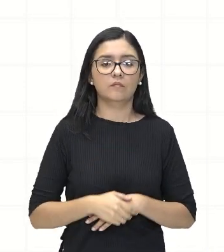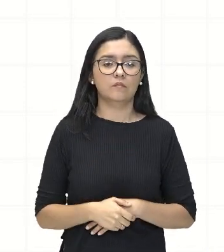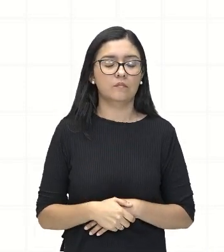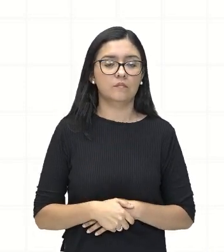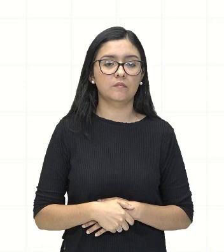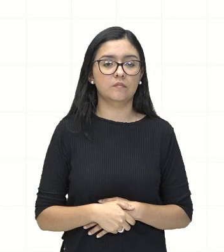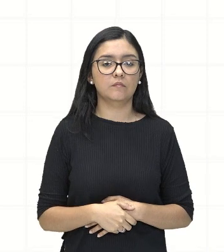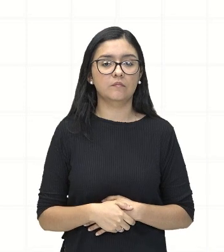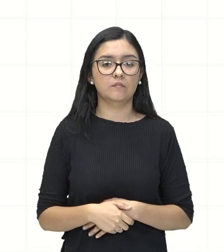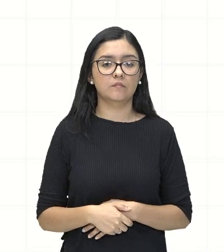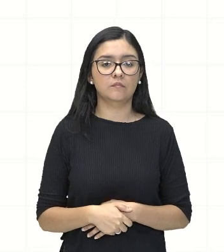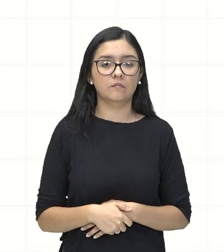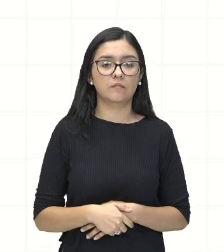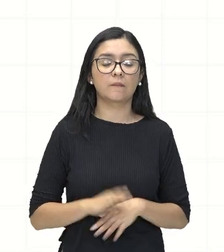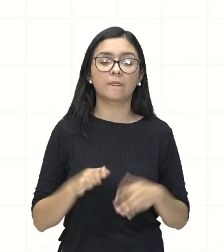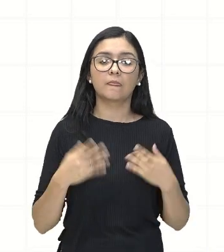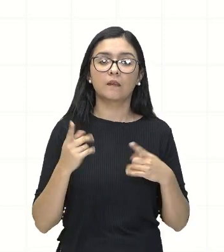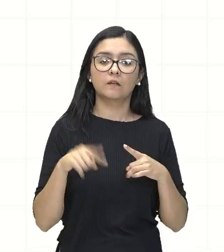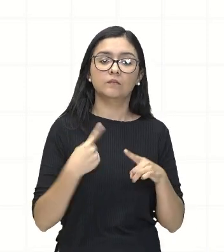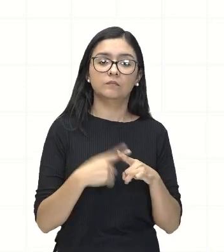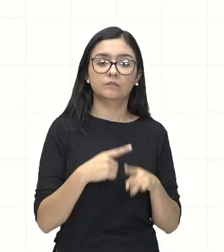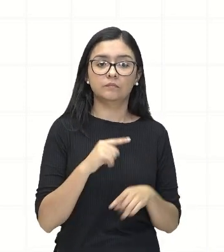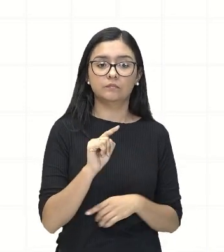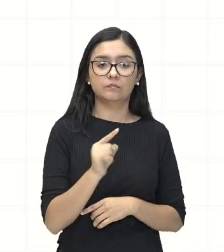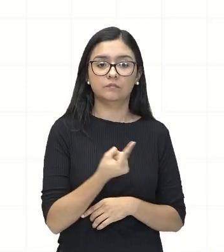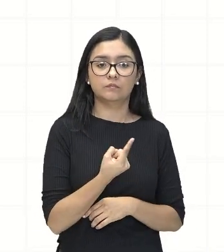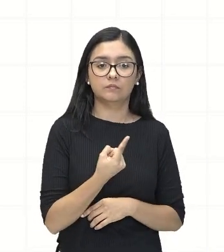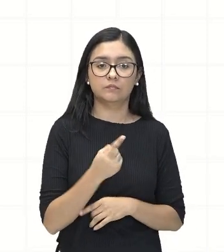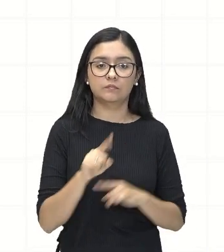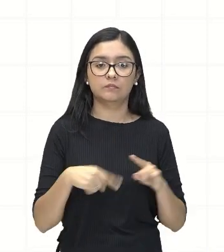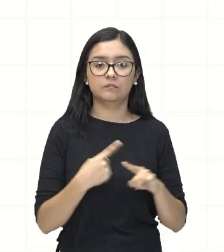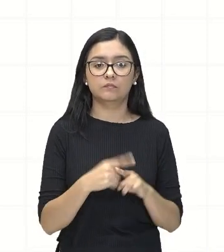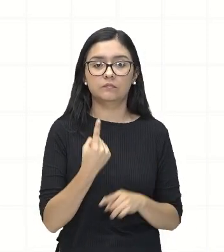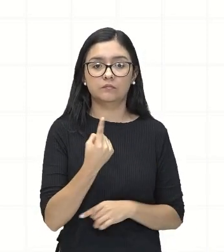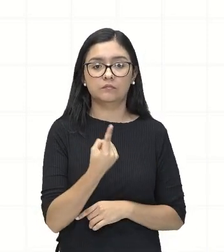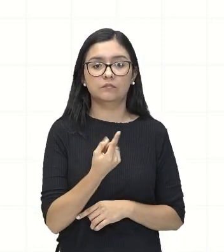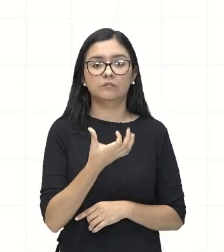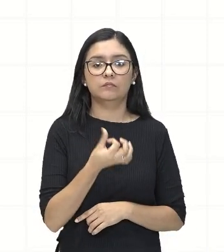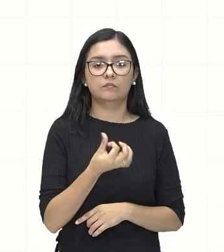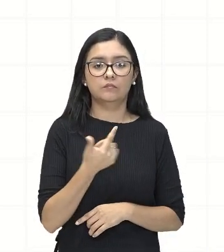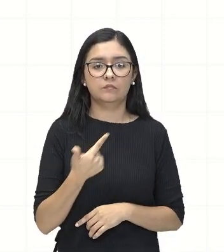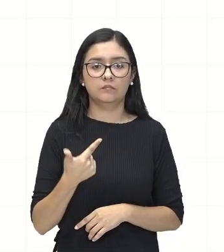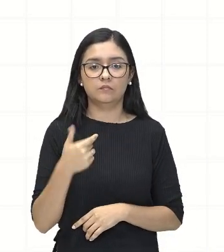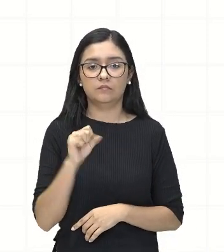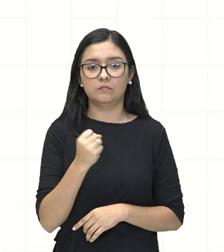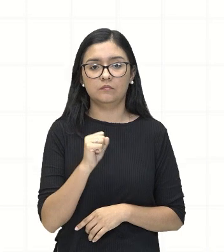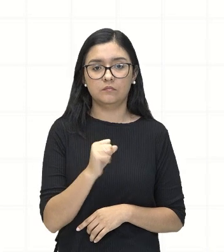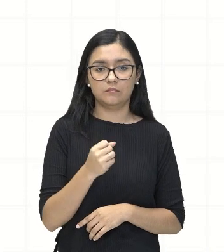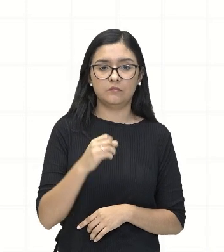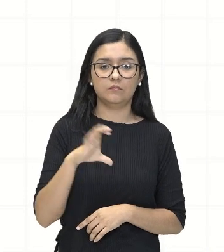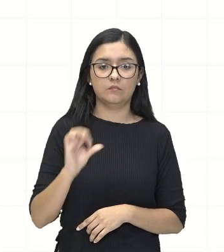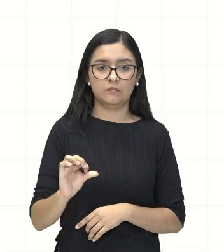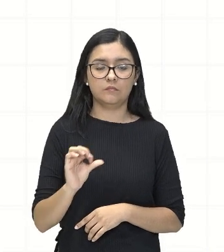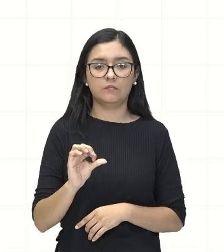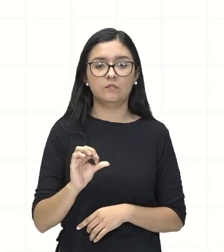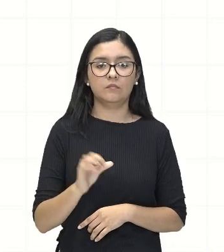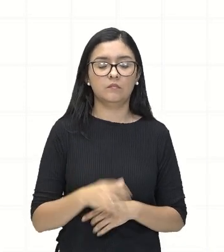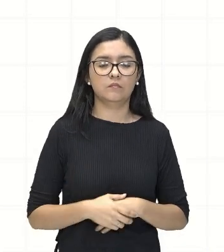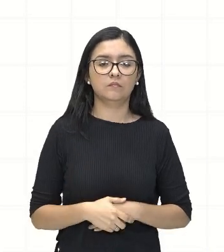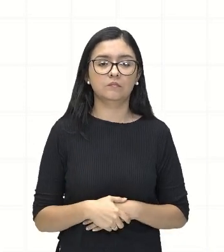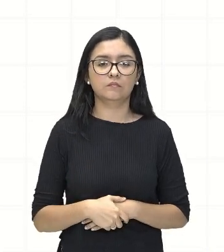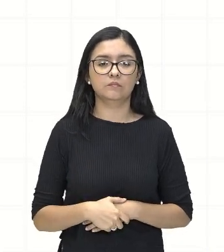Então, basta multiplicarmos aqui, ó, 1.000 vezes 1,62889, tá?